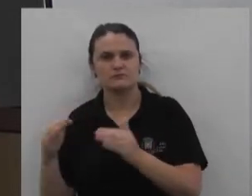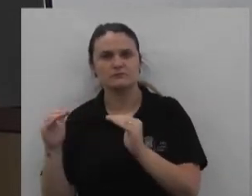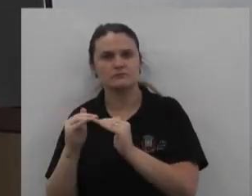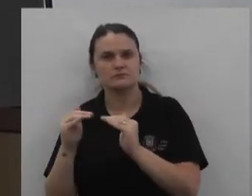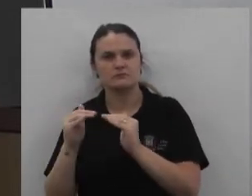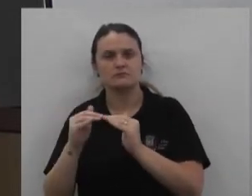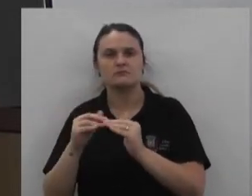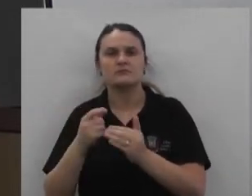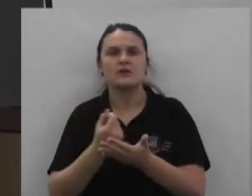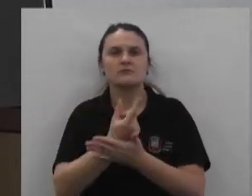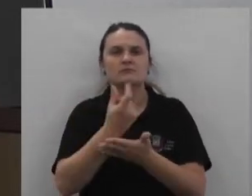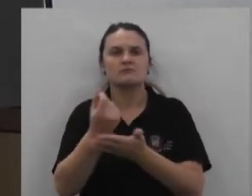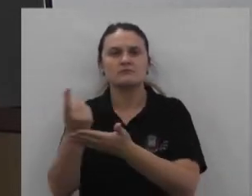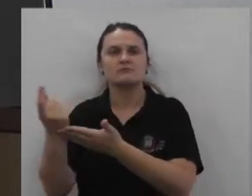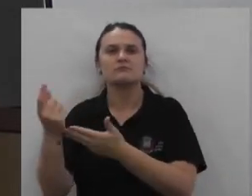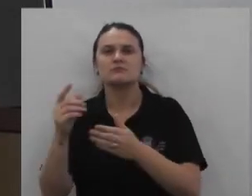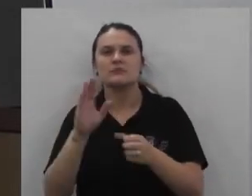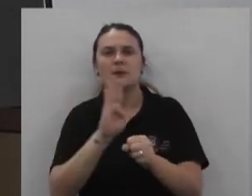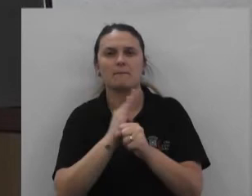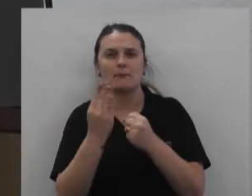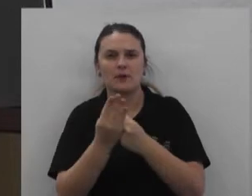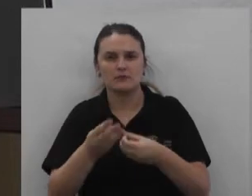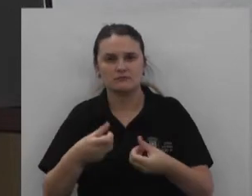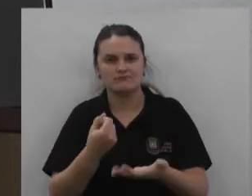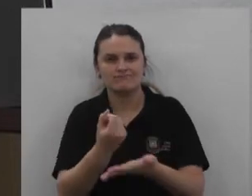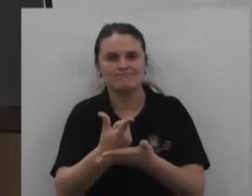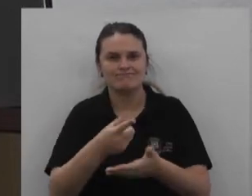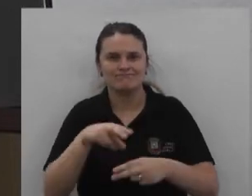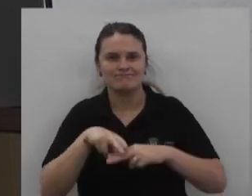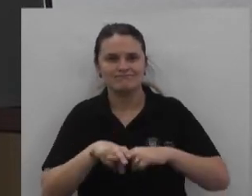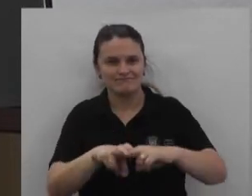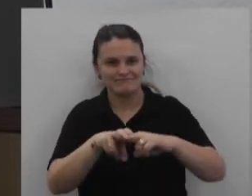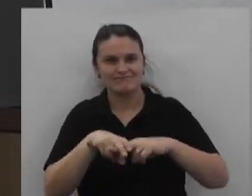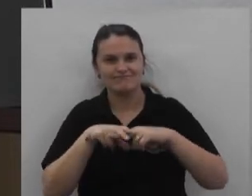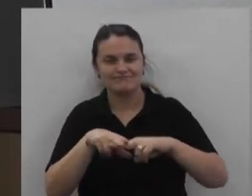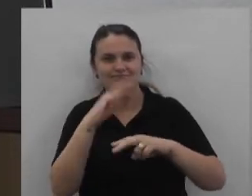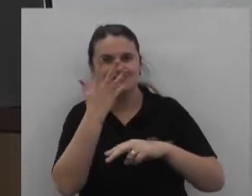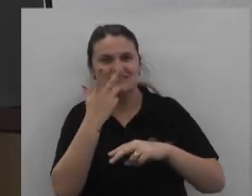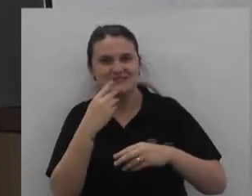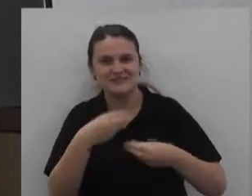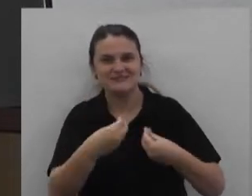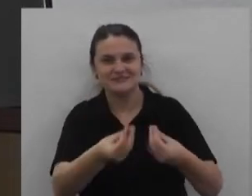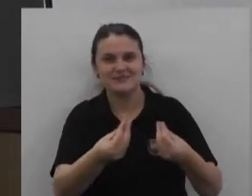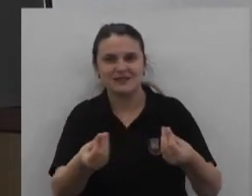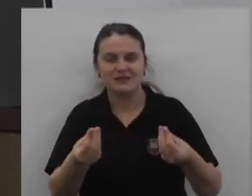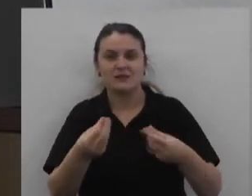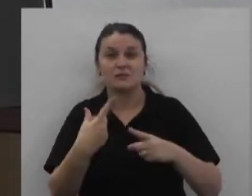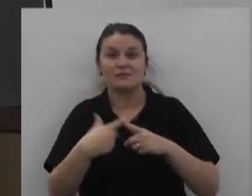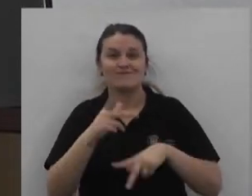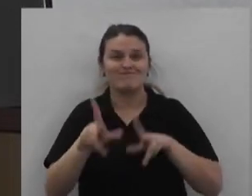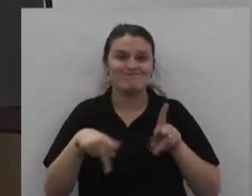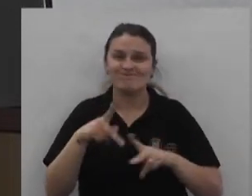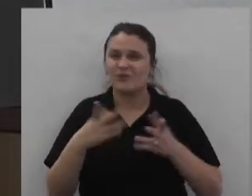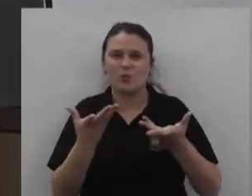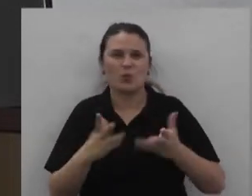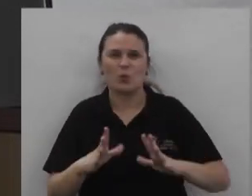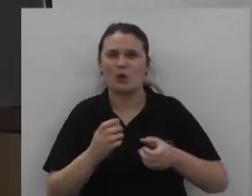contemplar Mais alguns bairros Com os nossos parquinhos E às vezes A gente fala A população Não quer Obras